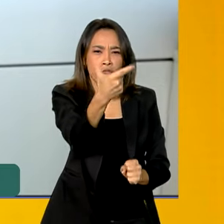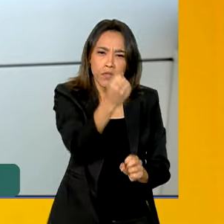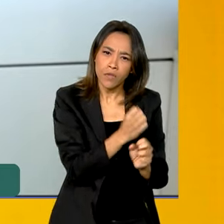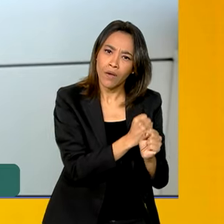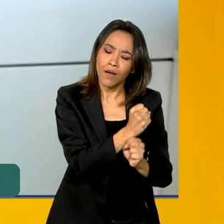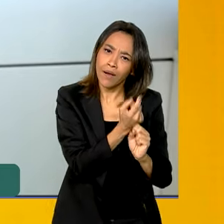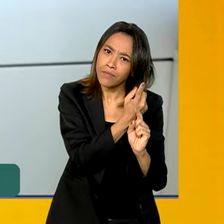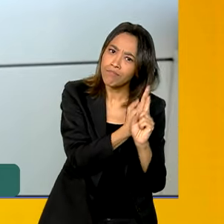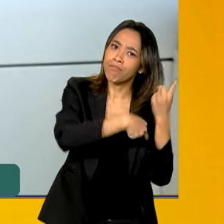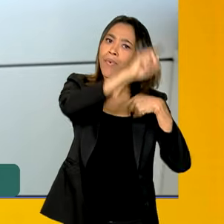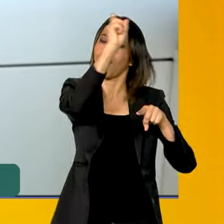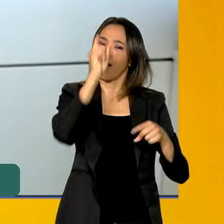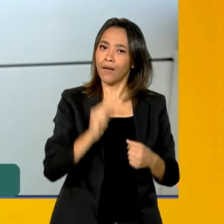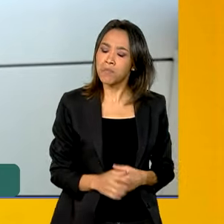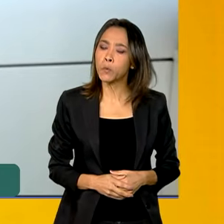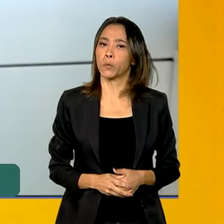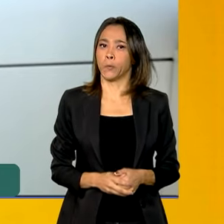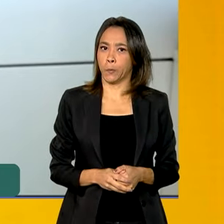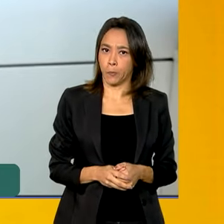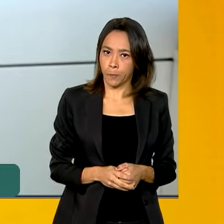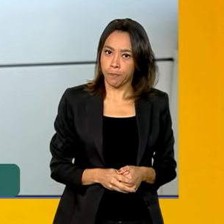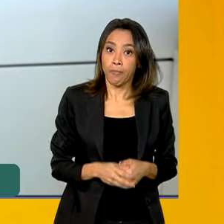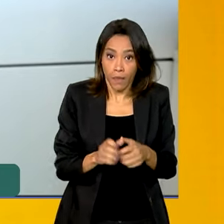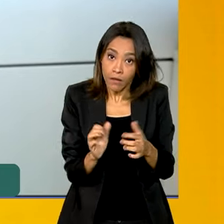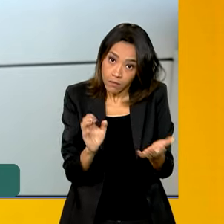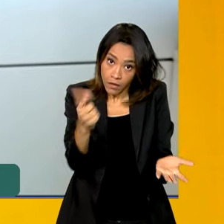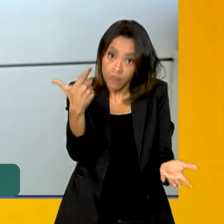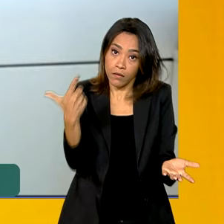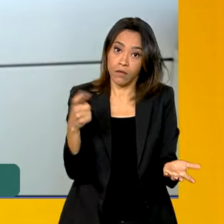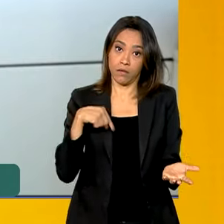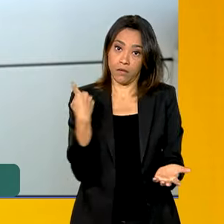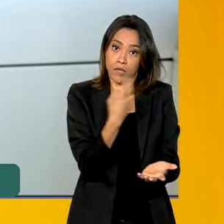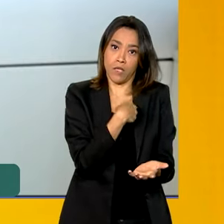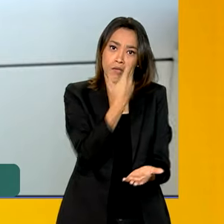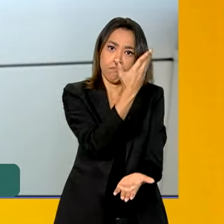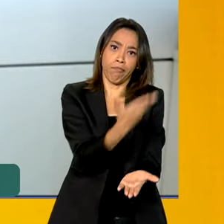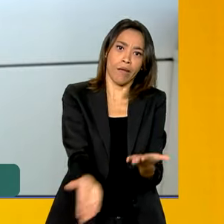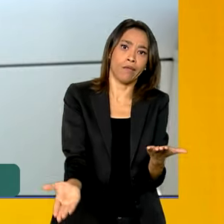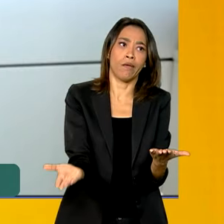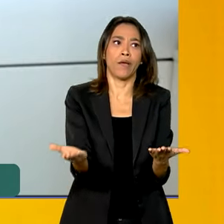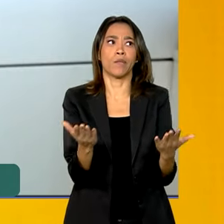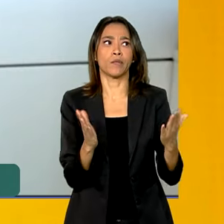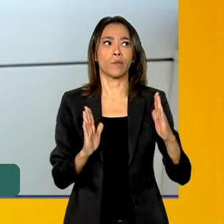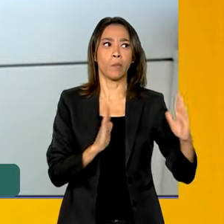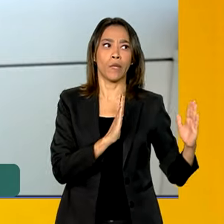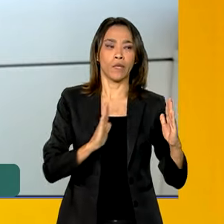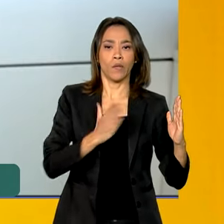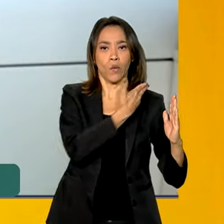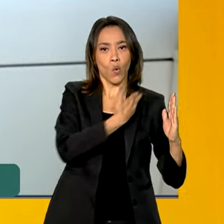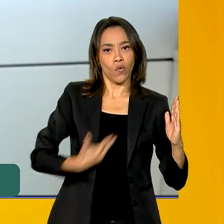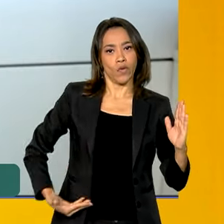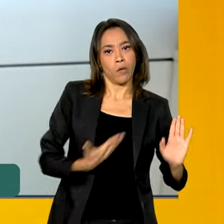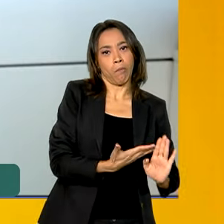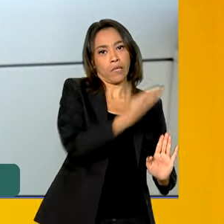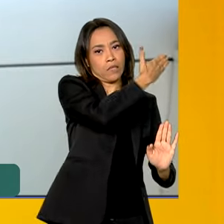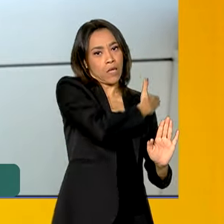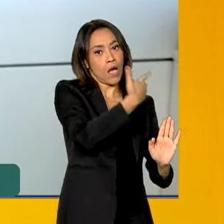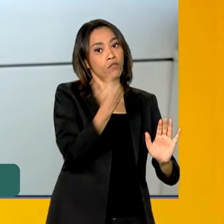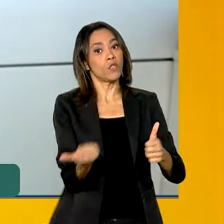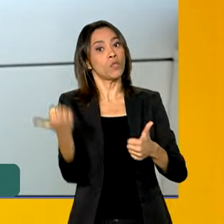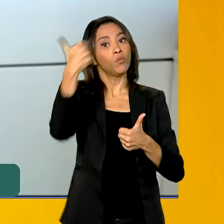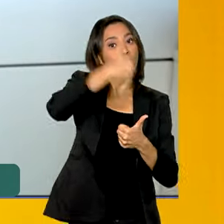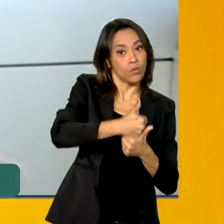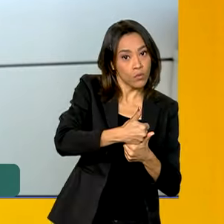tem dado tão certo, sabe? E é claro que nós perdemos o Bolsa Família na gestão anterior, que ele foi substituído